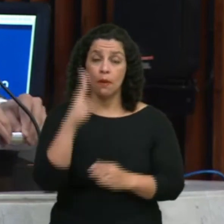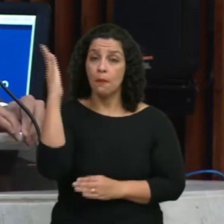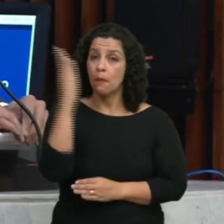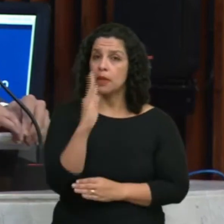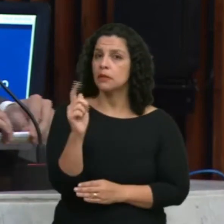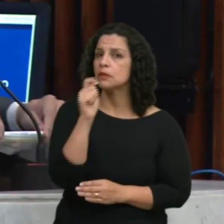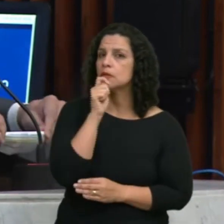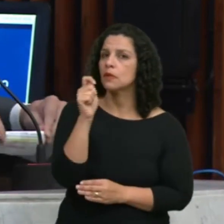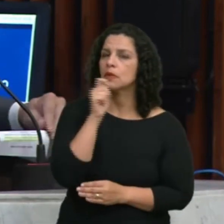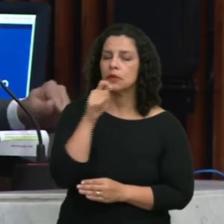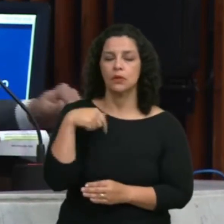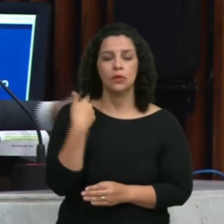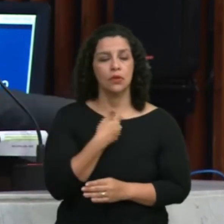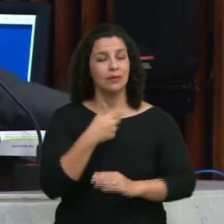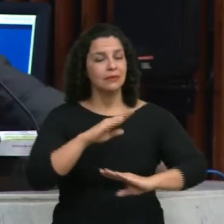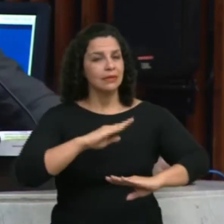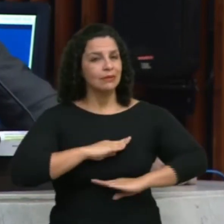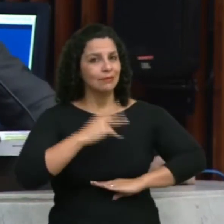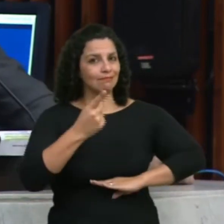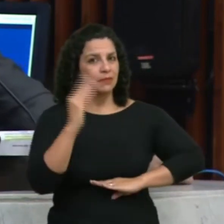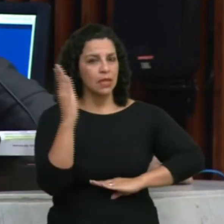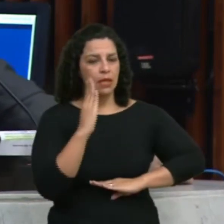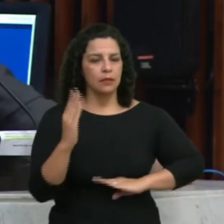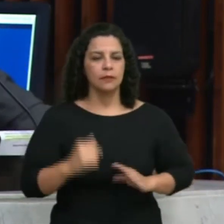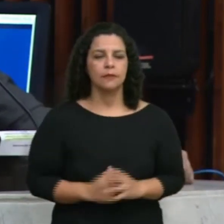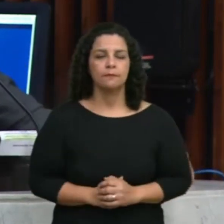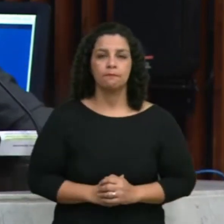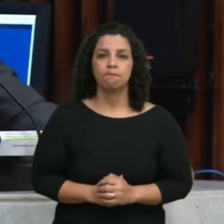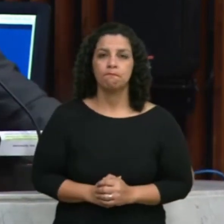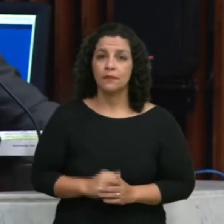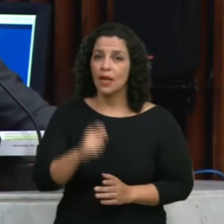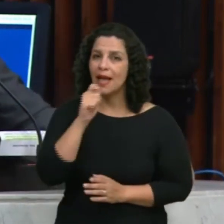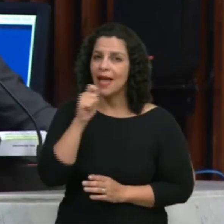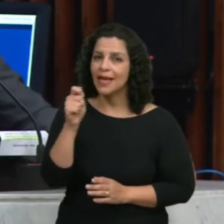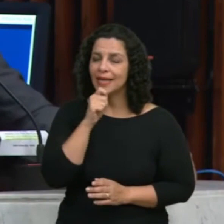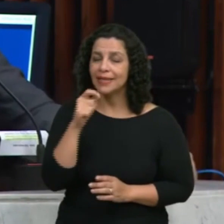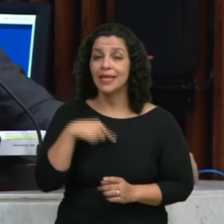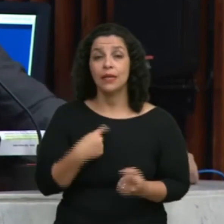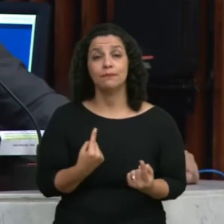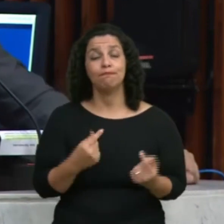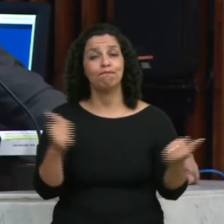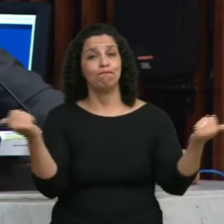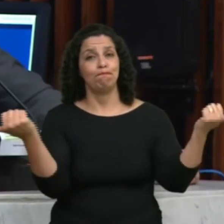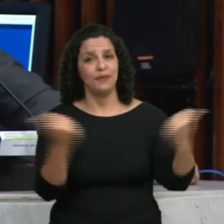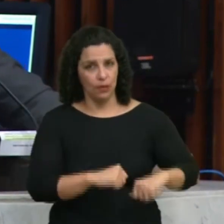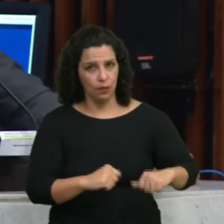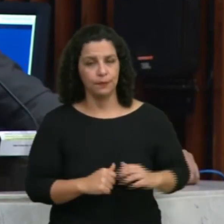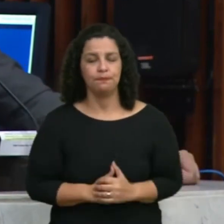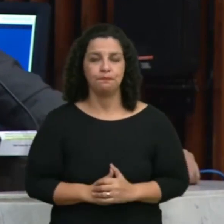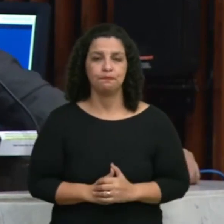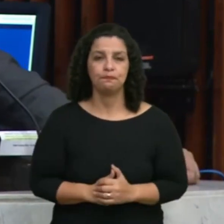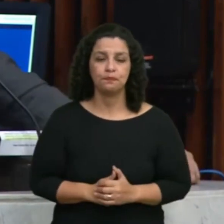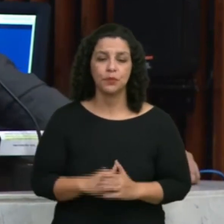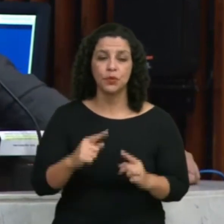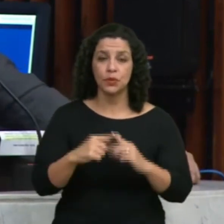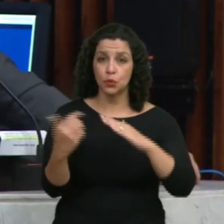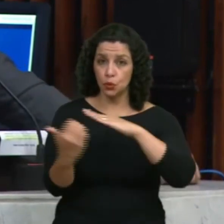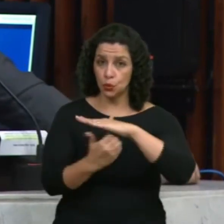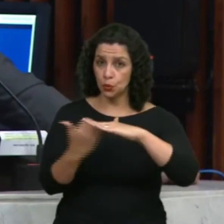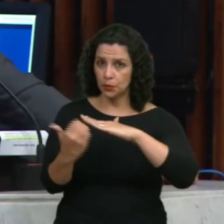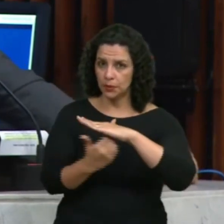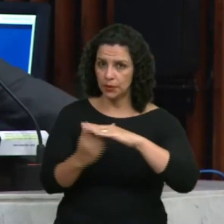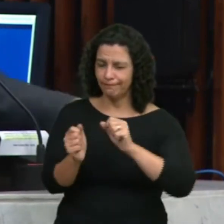ainda, a situação ainda é o inverso e pior. Uma grande empresa